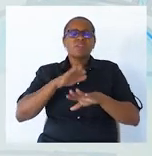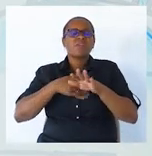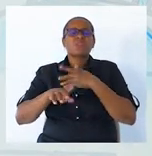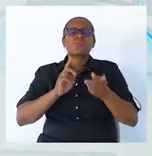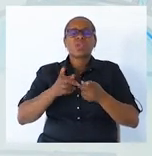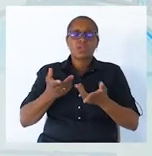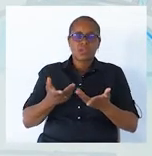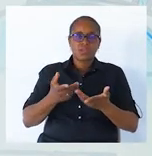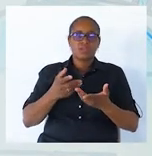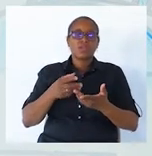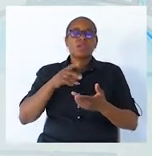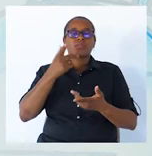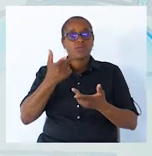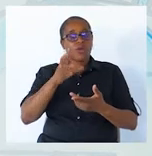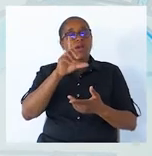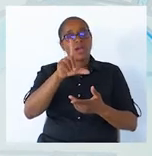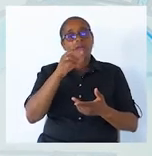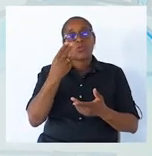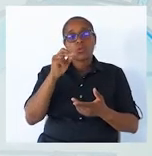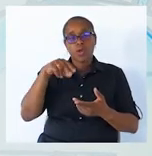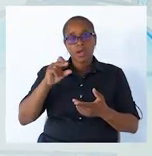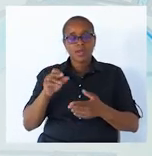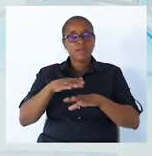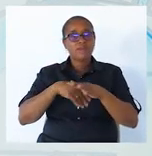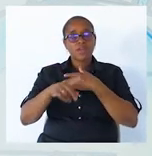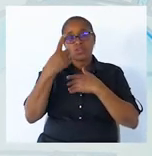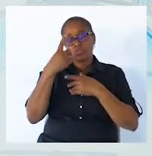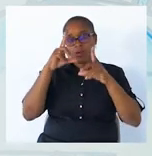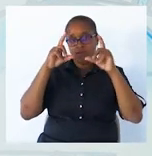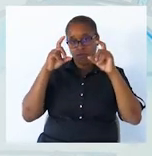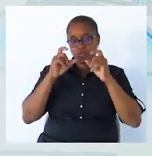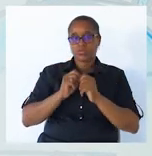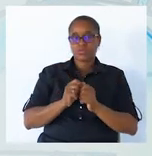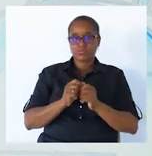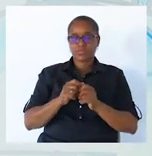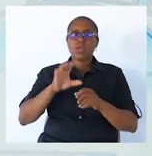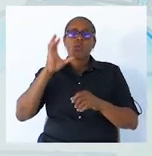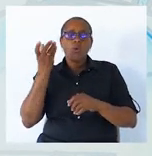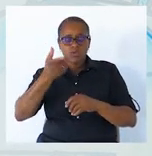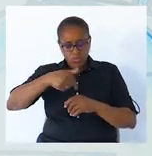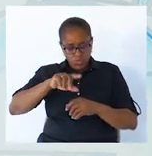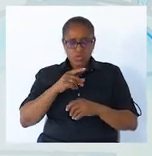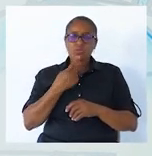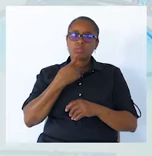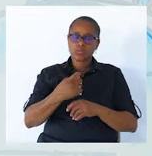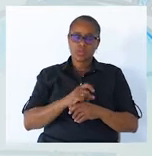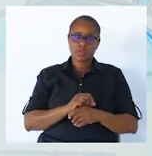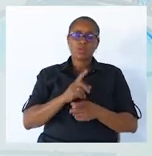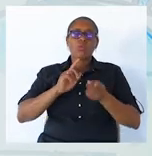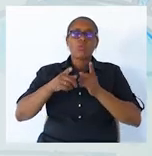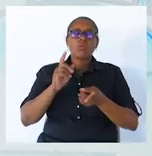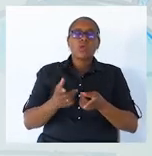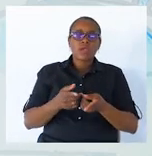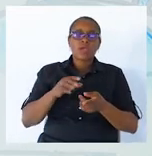Então. A Luana fez uma foto. E quando nós perguntamos o quê?